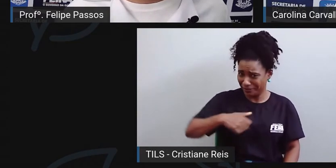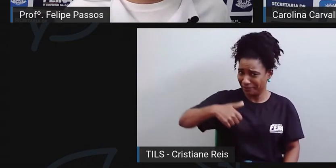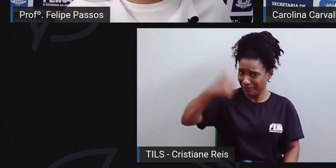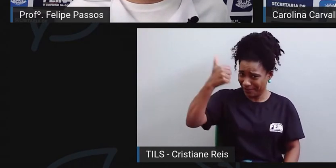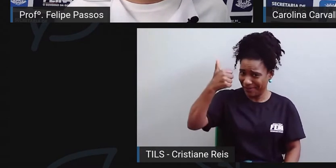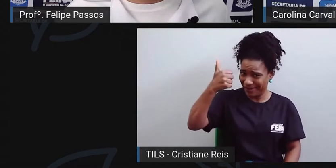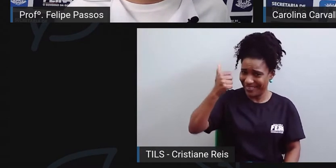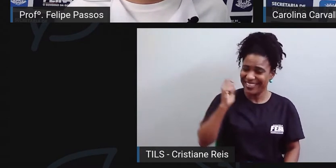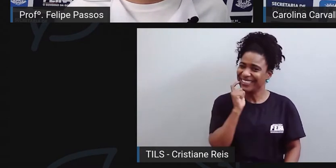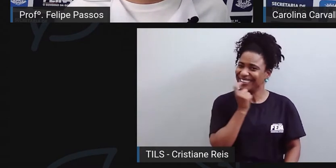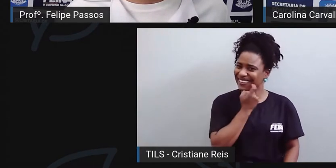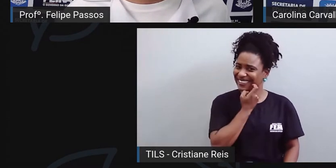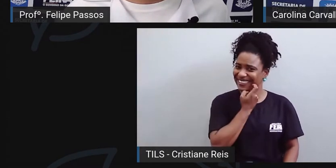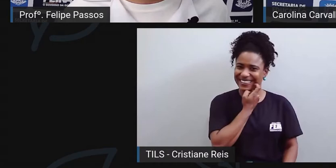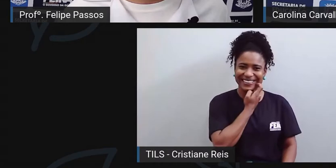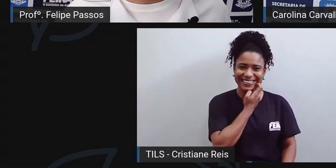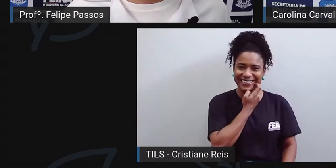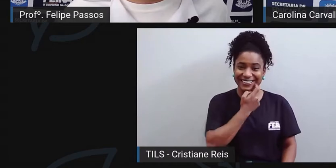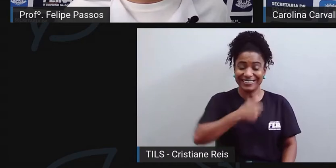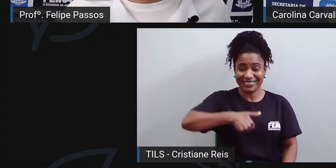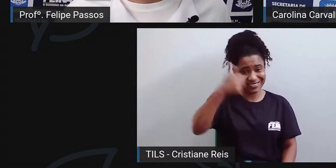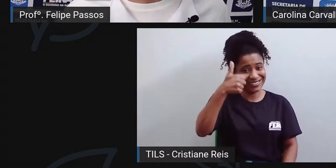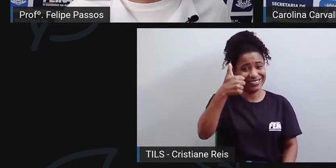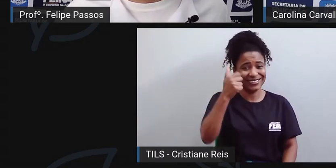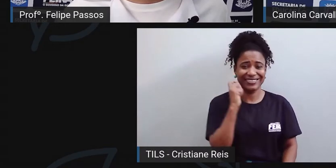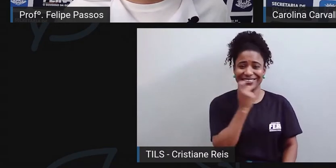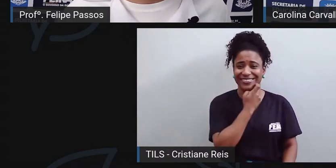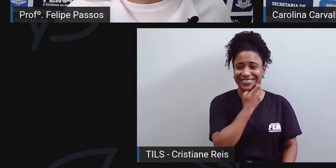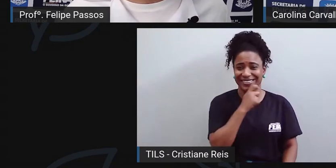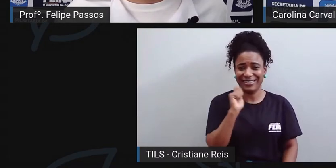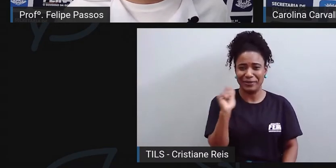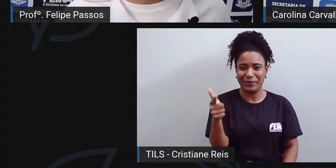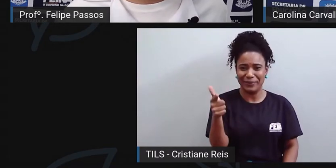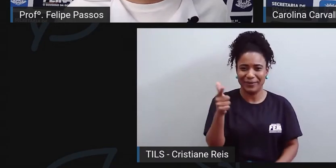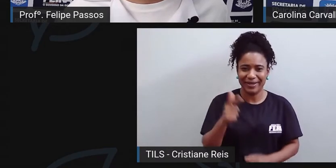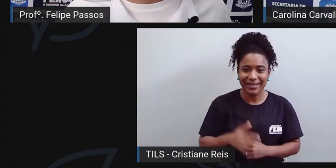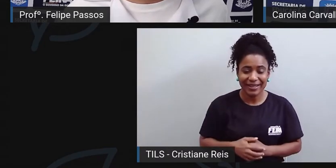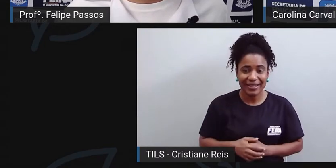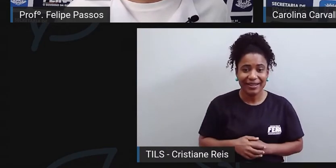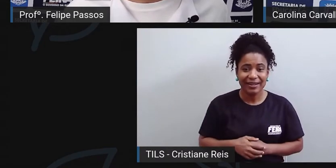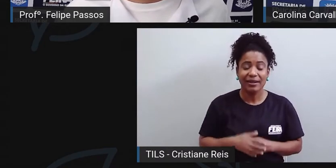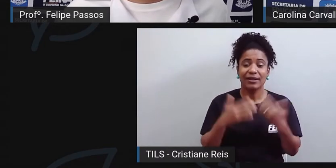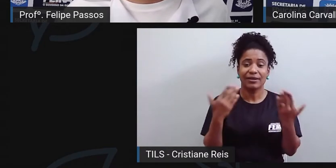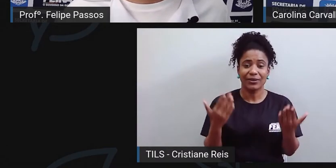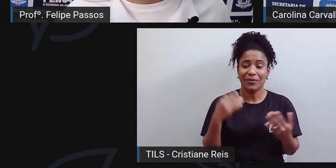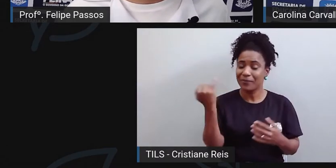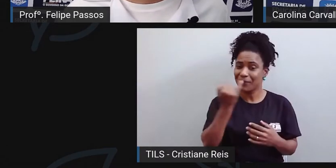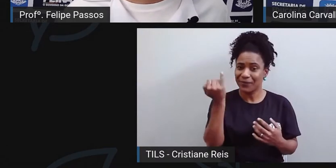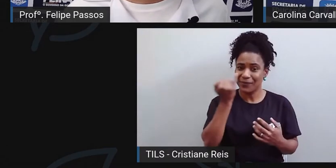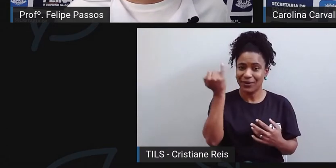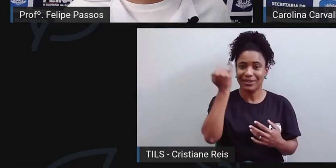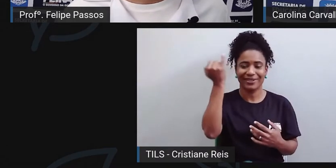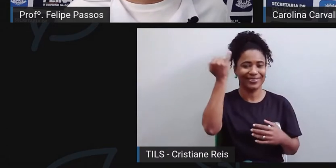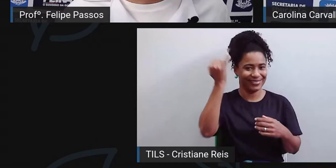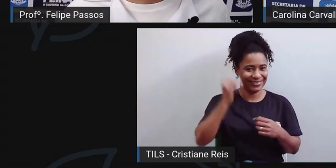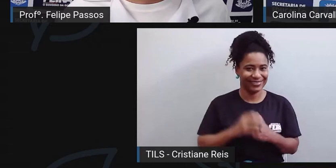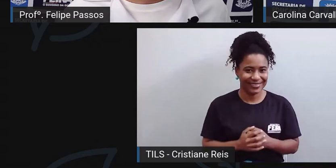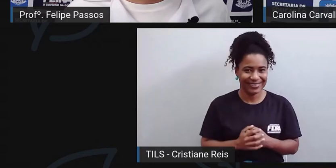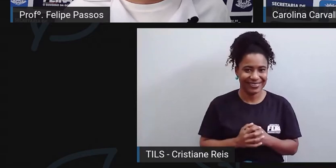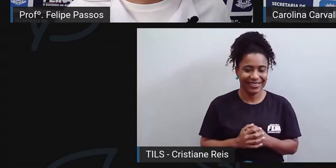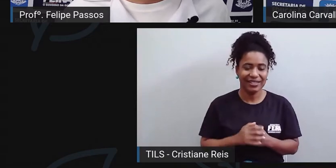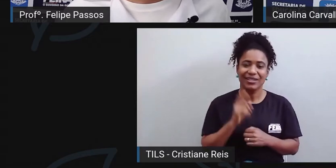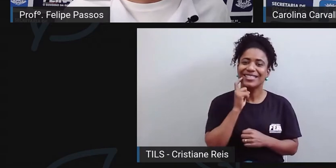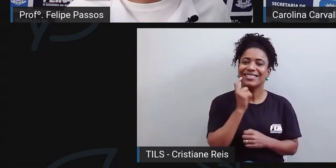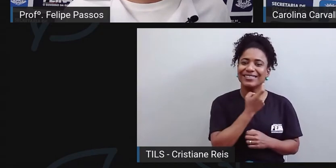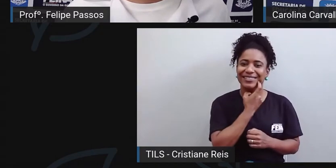dente e ser melhor do que o dente natural, de forma nenhuma. Então, a gente tem uma qualidade muito maior com os